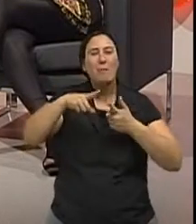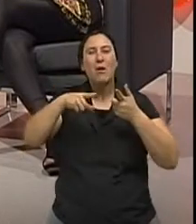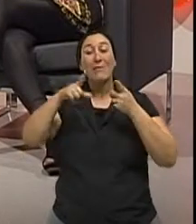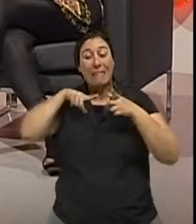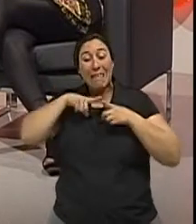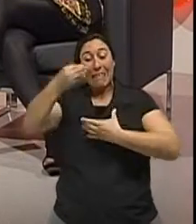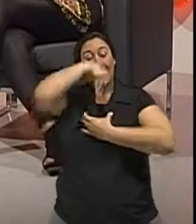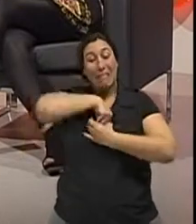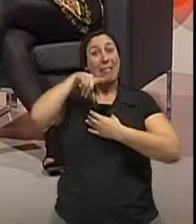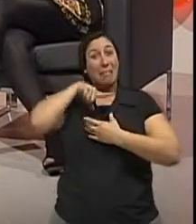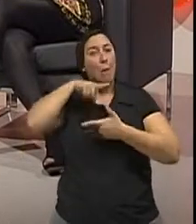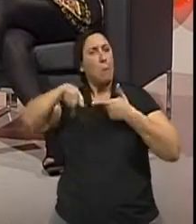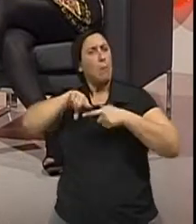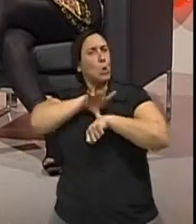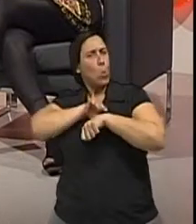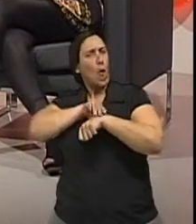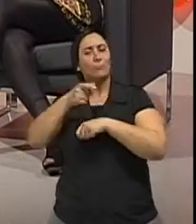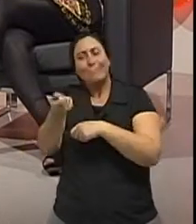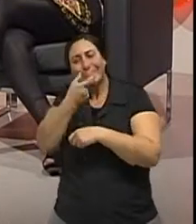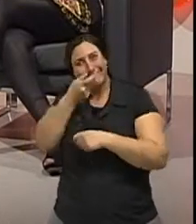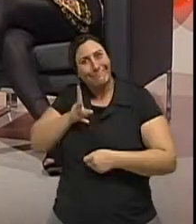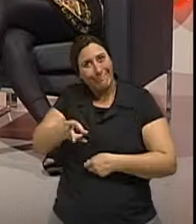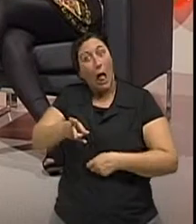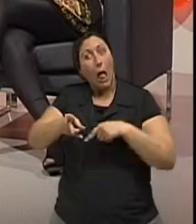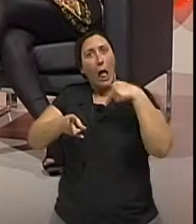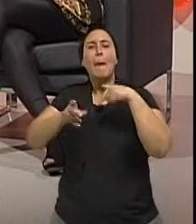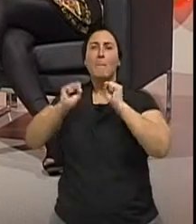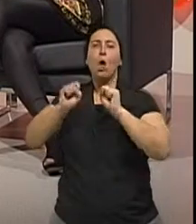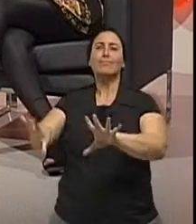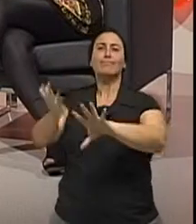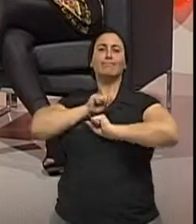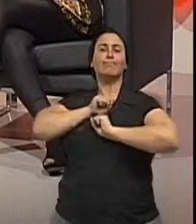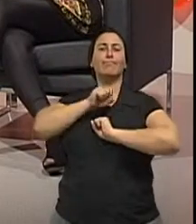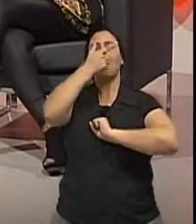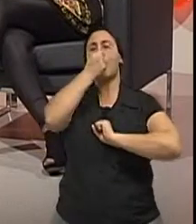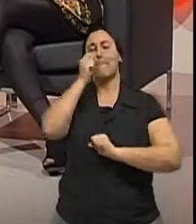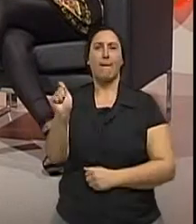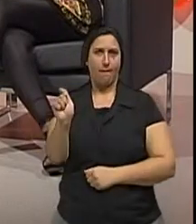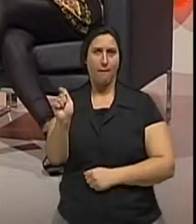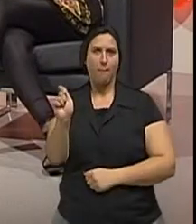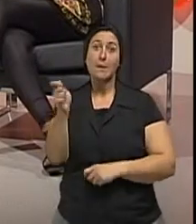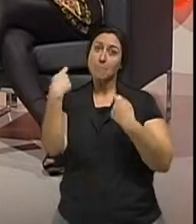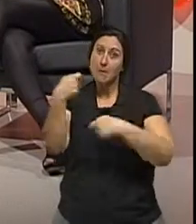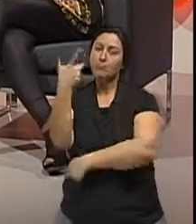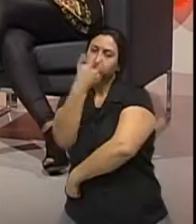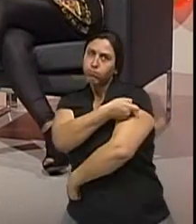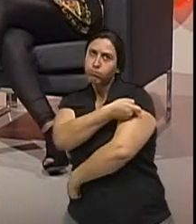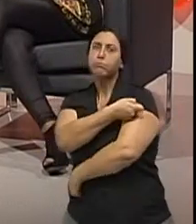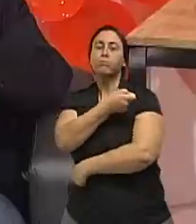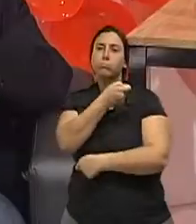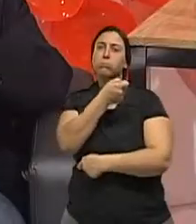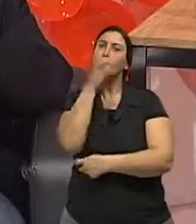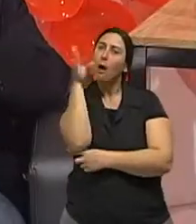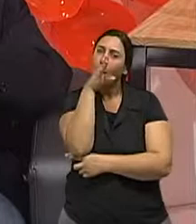um interesse e um foco importante na vacinação para evitar esse tipo de problema. Na verdade,